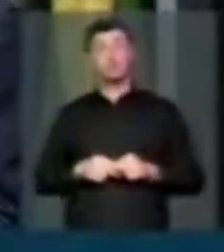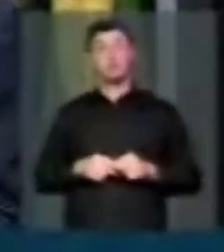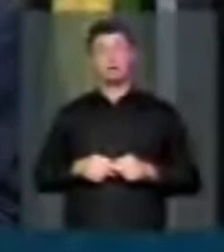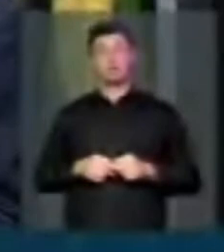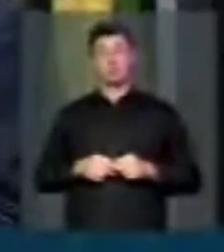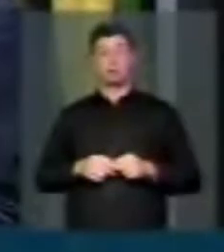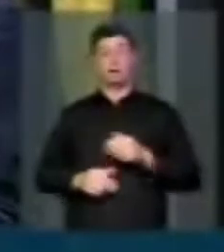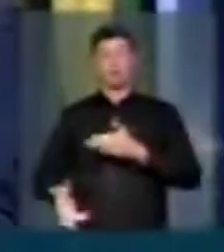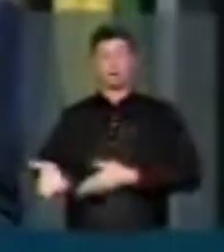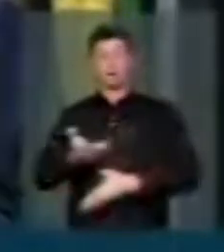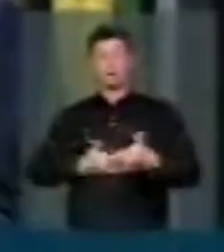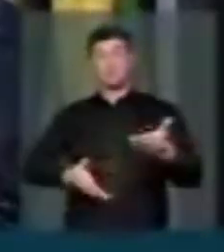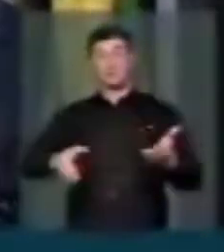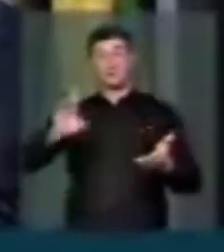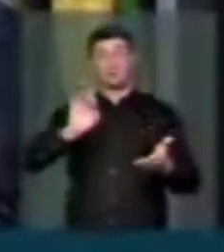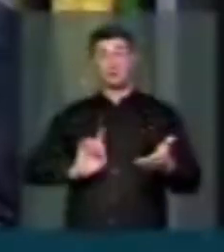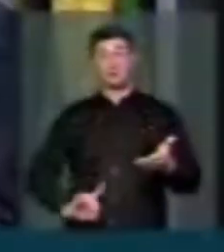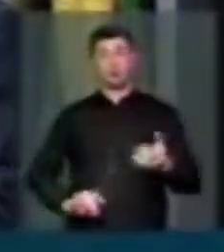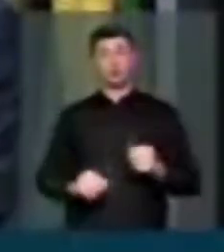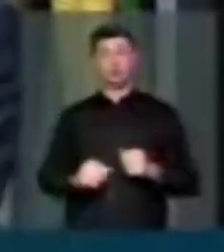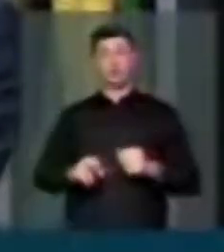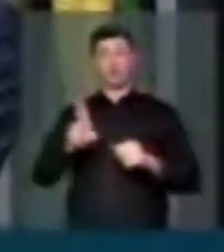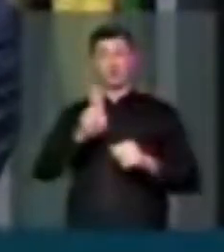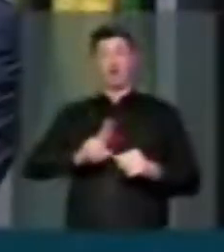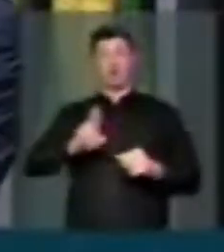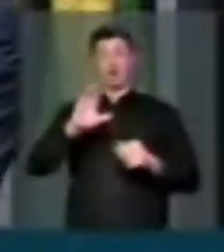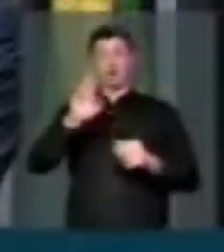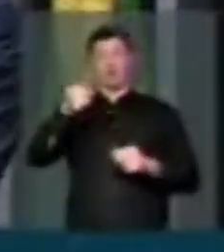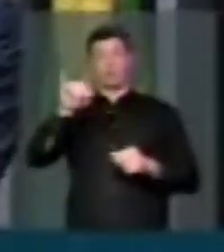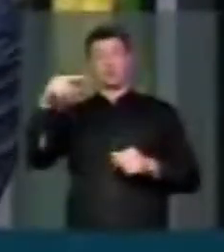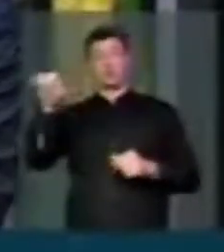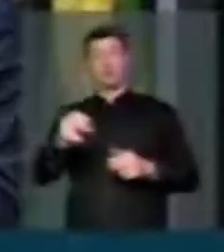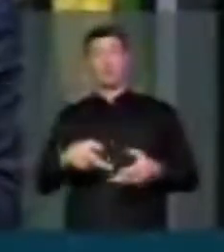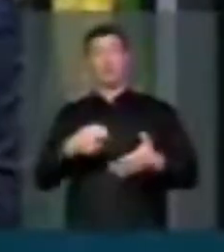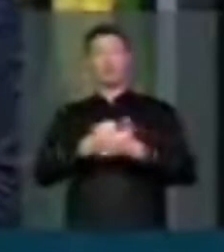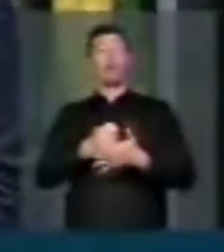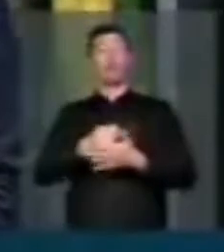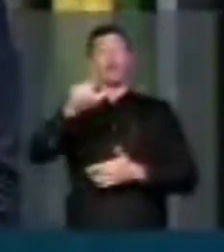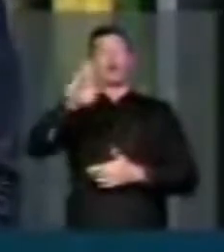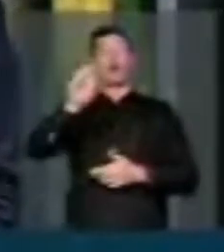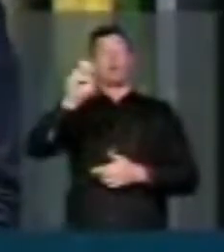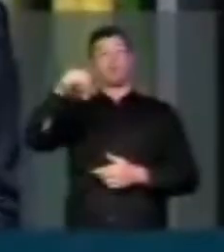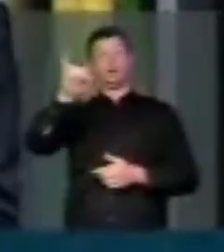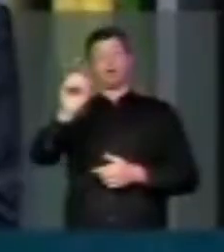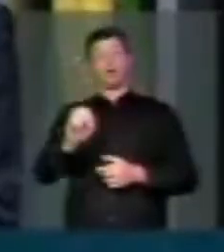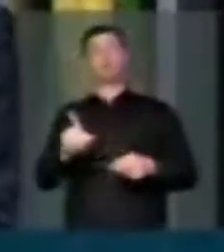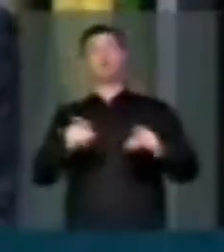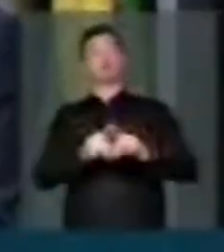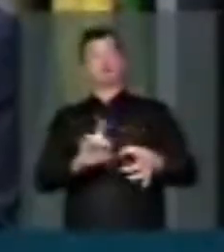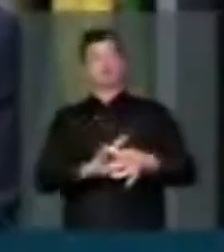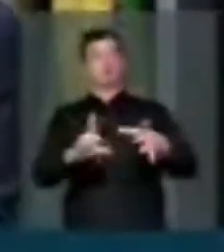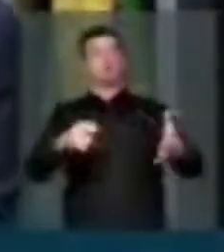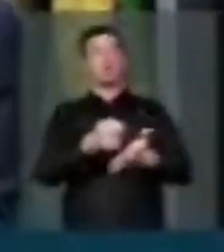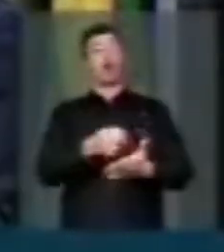caso de transferência desse direito, a União cobra o famoso laudêmio e também está autorizada